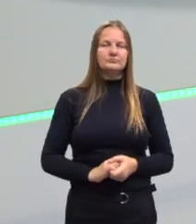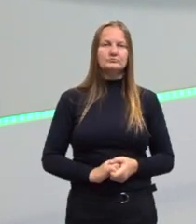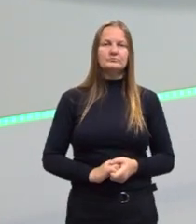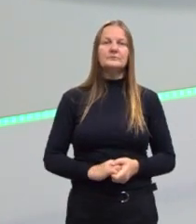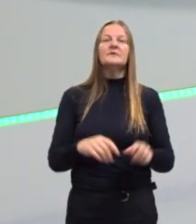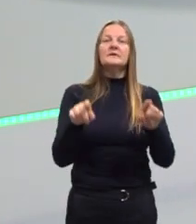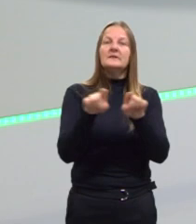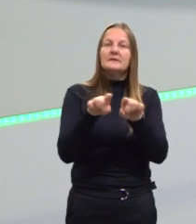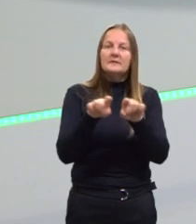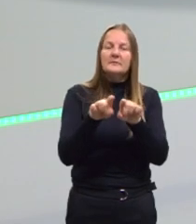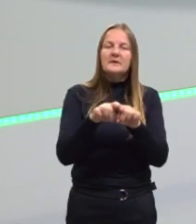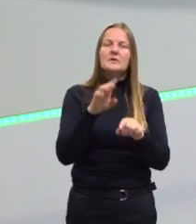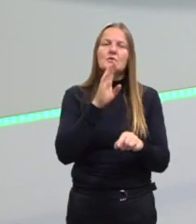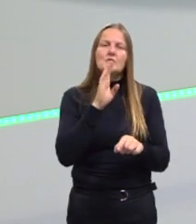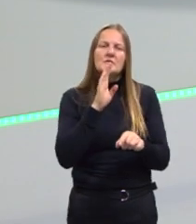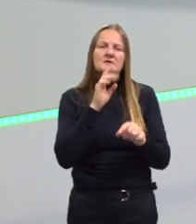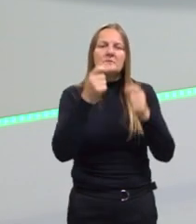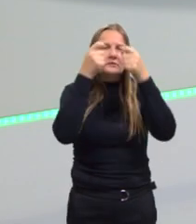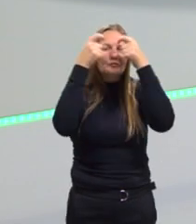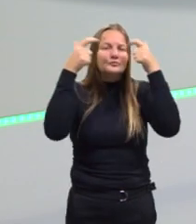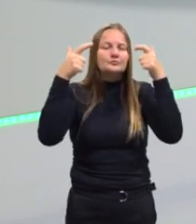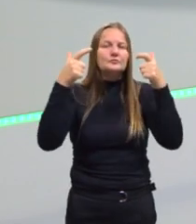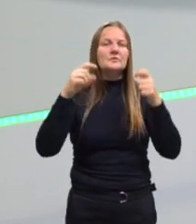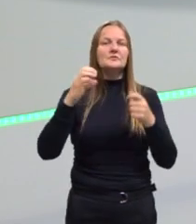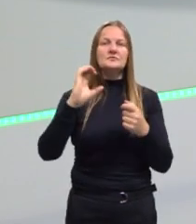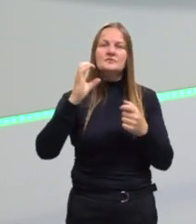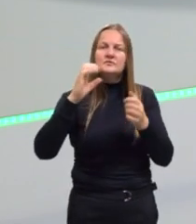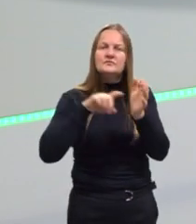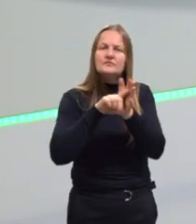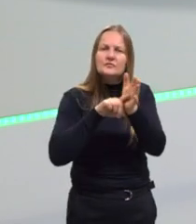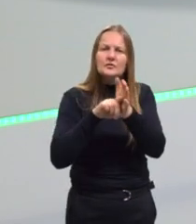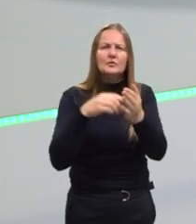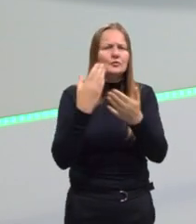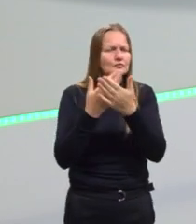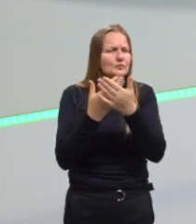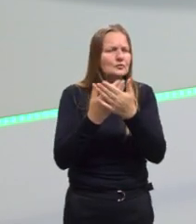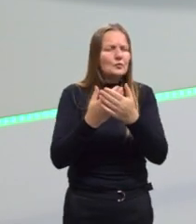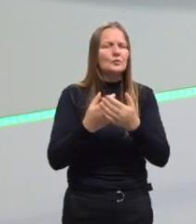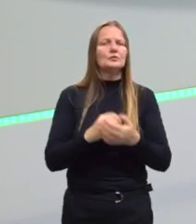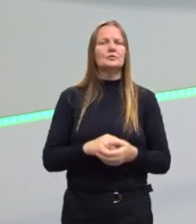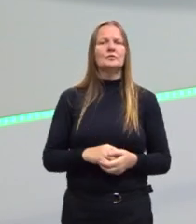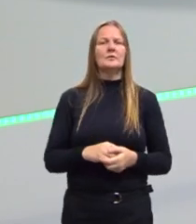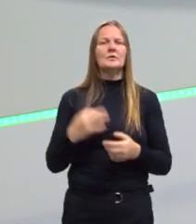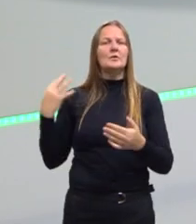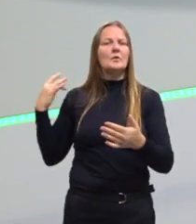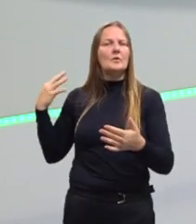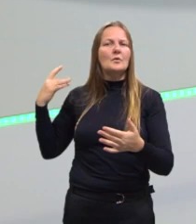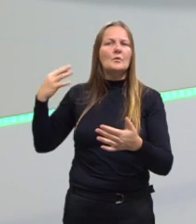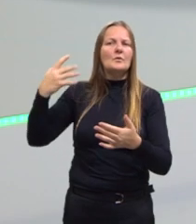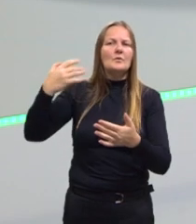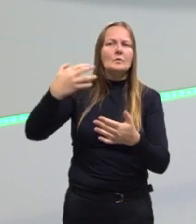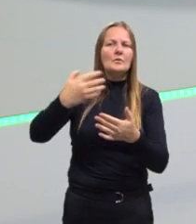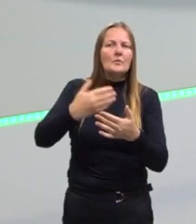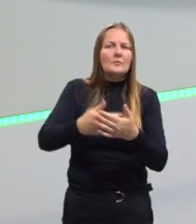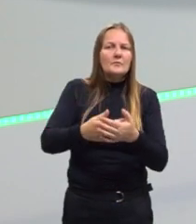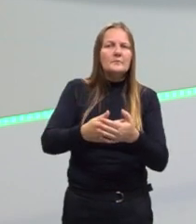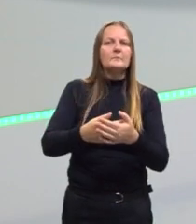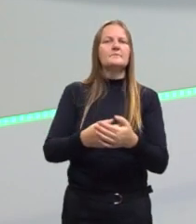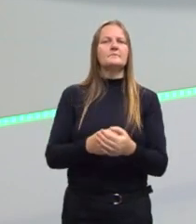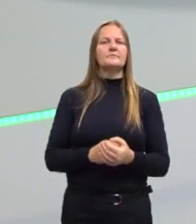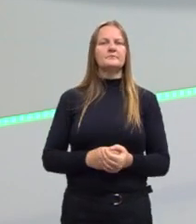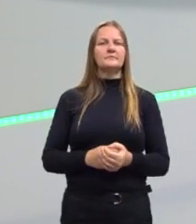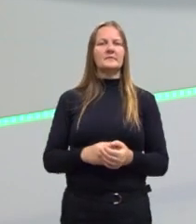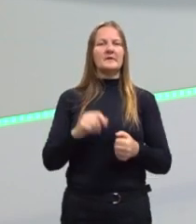colocar aquelas informações científicas que tu estudou ao longo dos teus estudos para